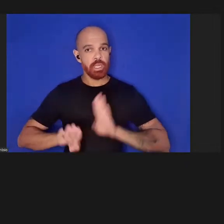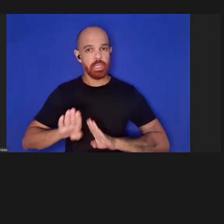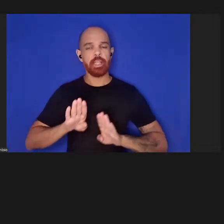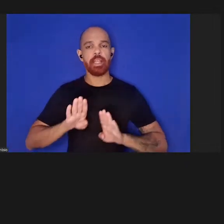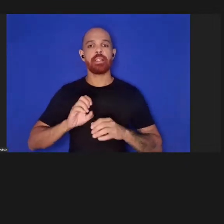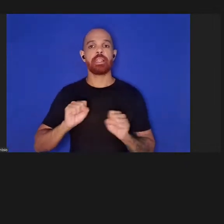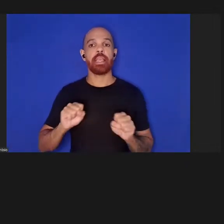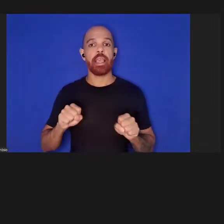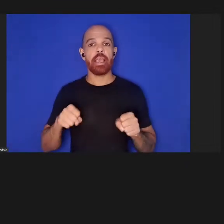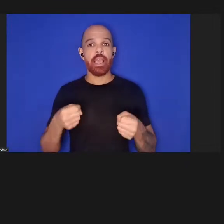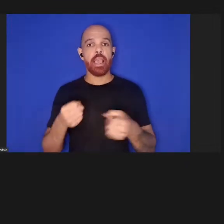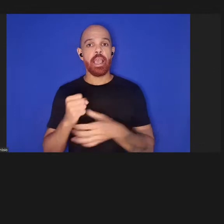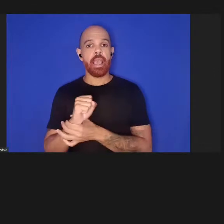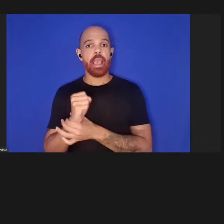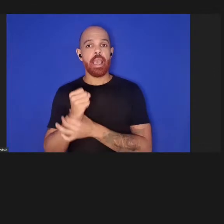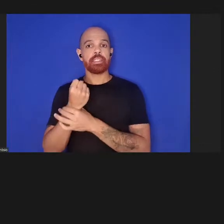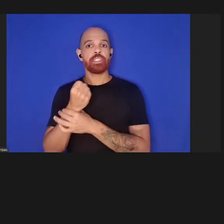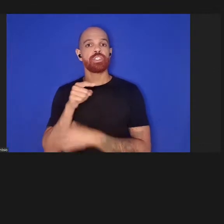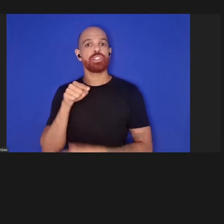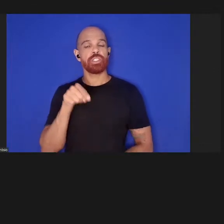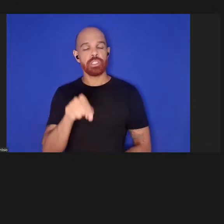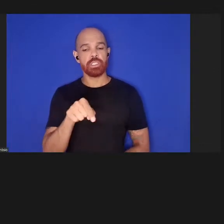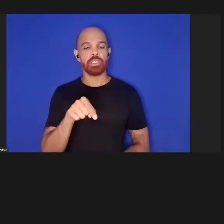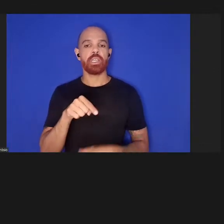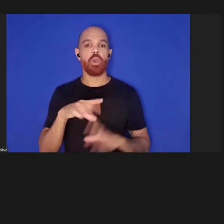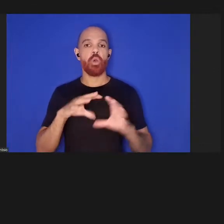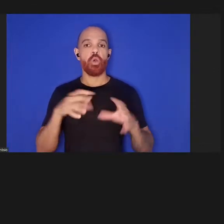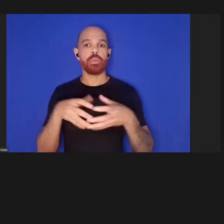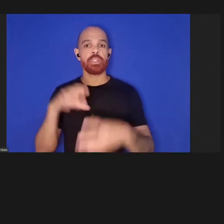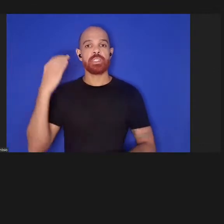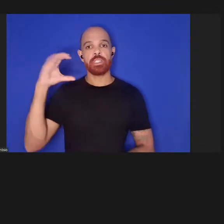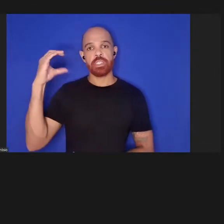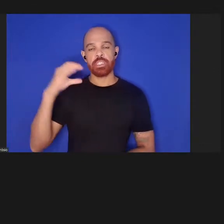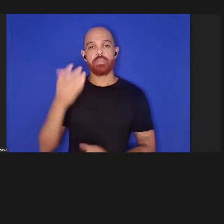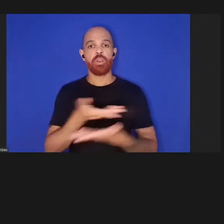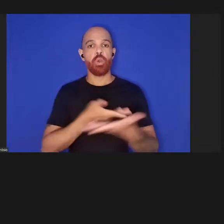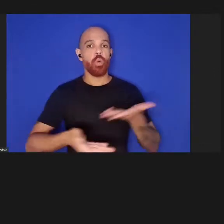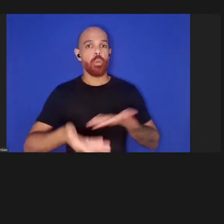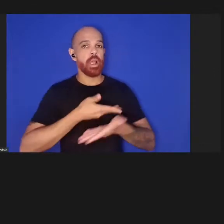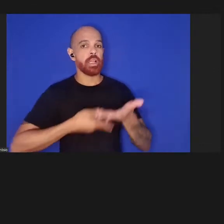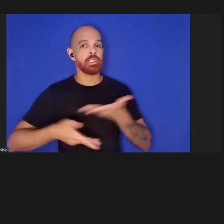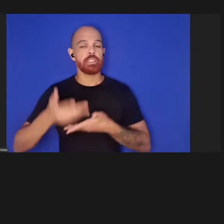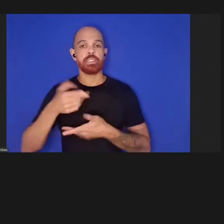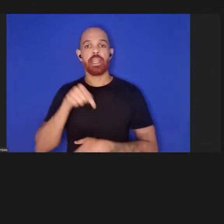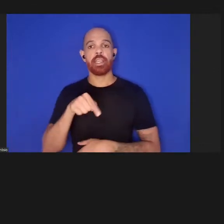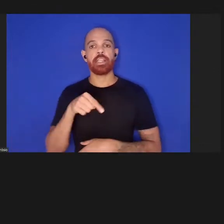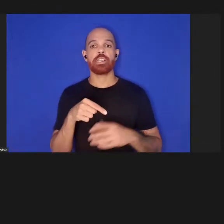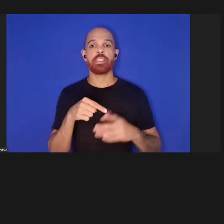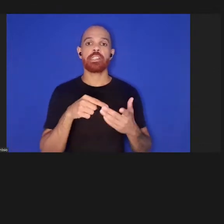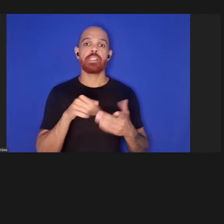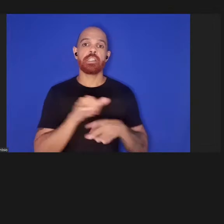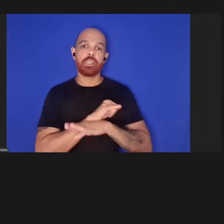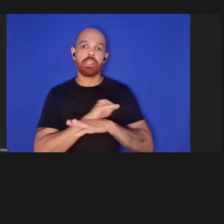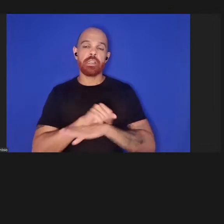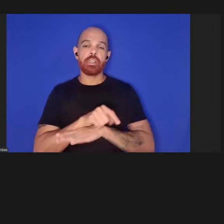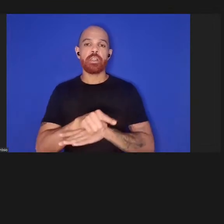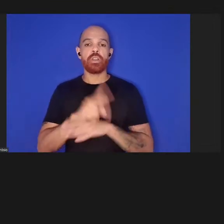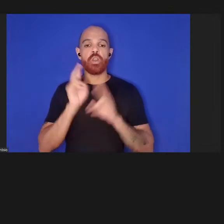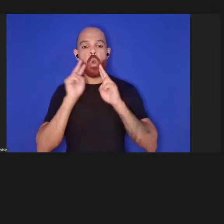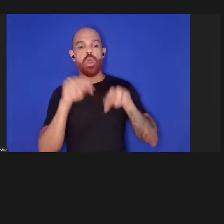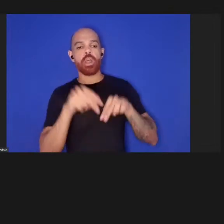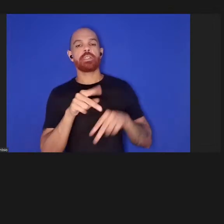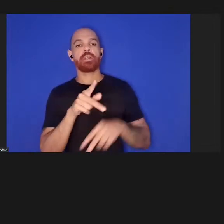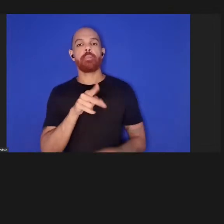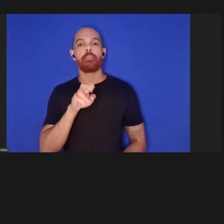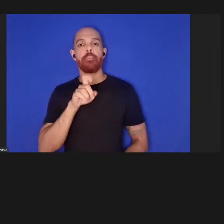comunidade científica compartilhe essa forma de olhar para essas pré-publicações nós temos nós